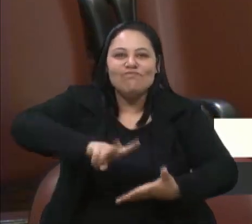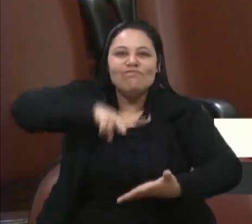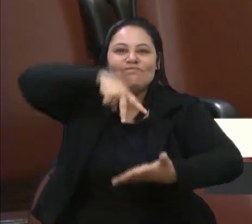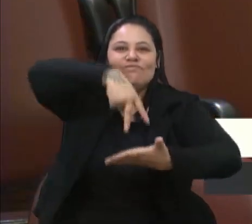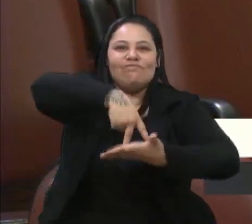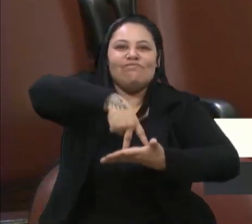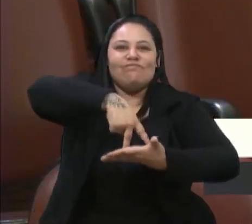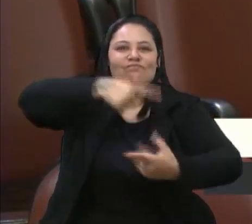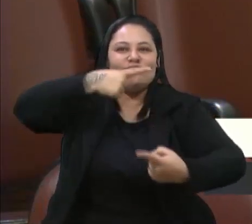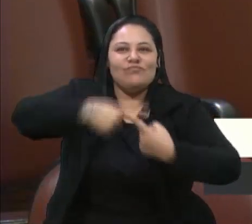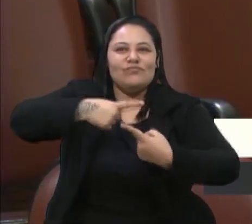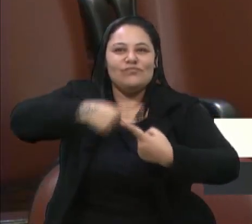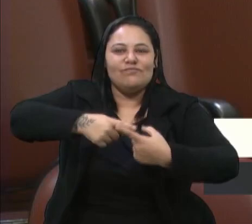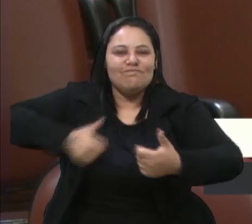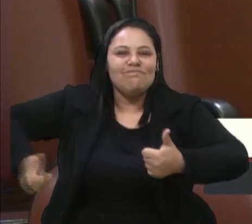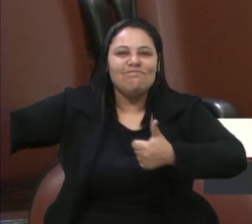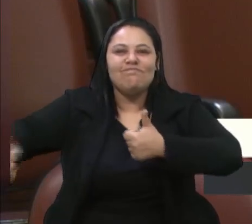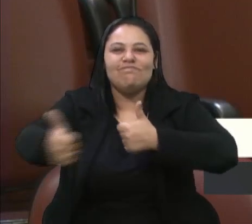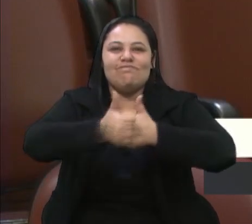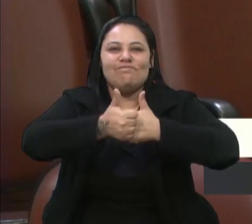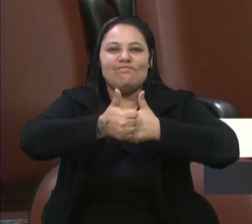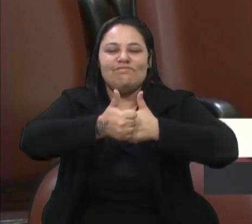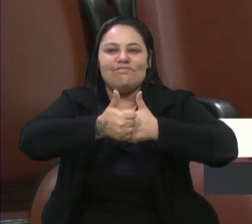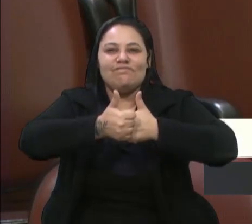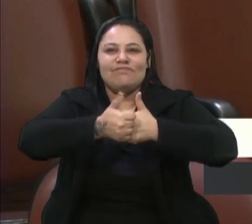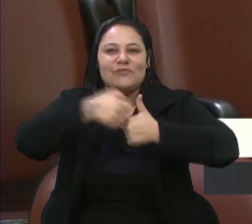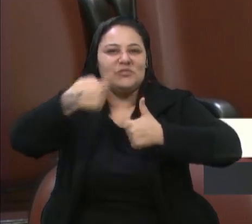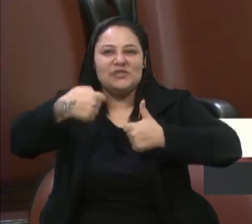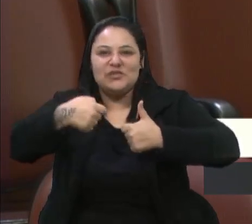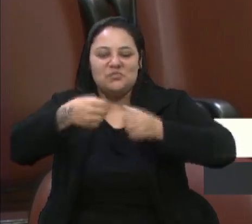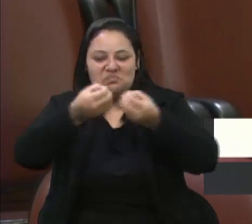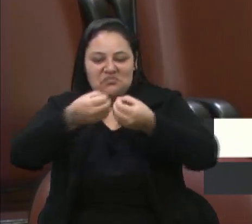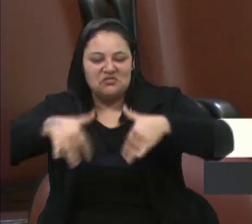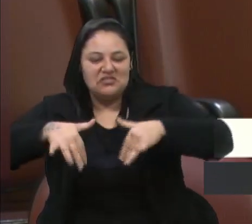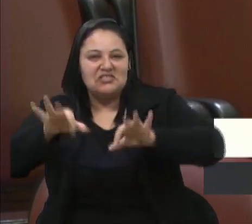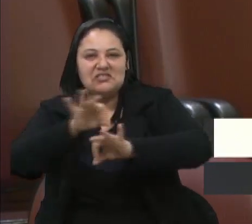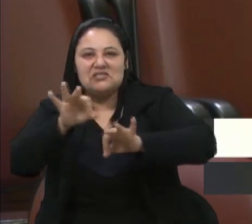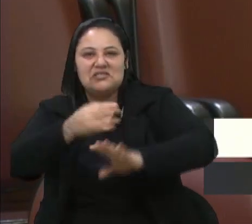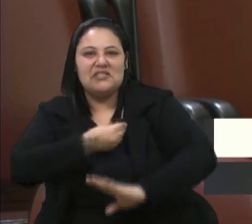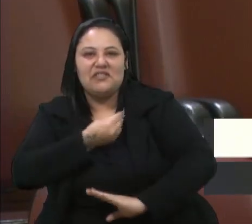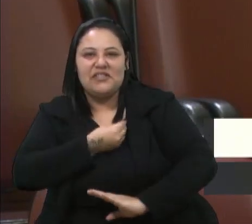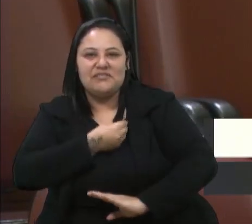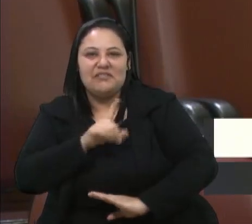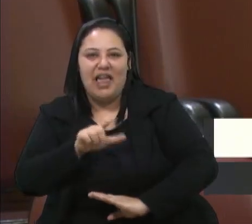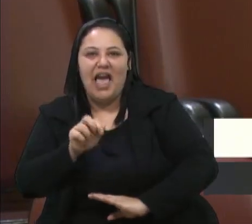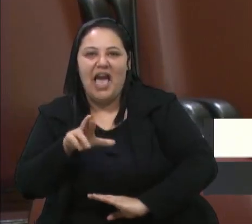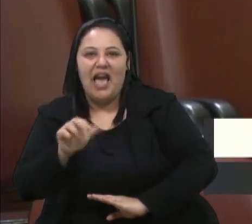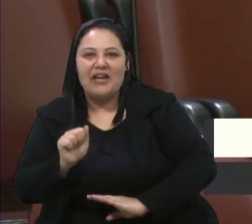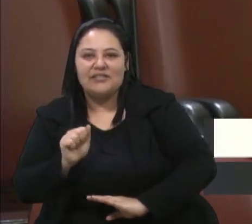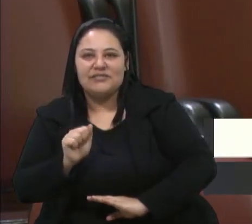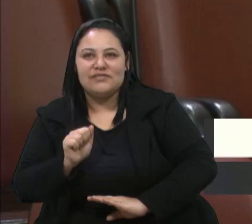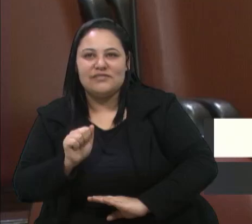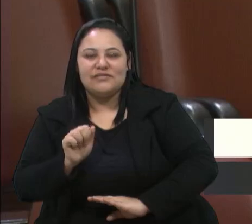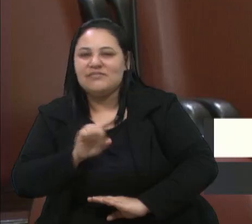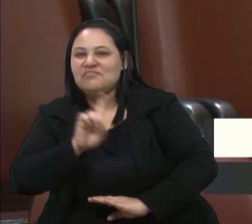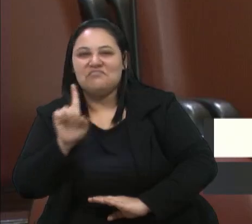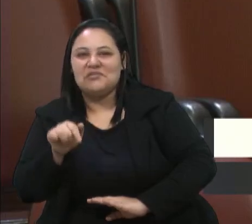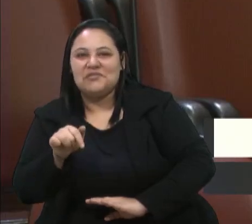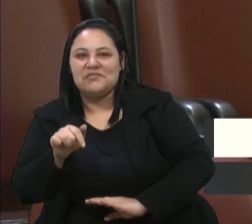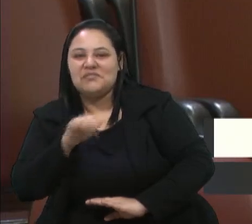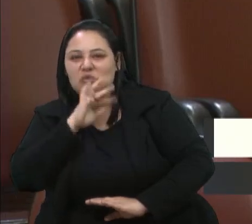subiu de degrau sem precisar pisar em ninguém. E tu não foi aquilo que eles queriam,